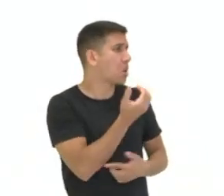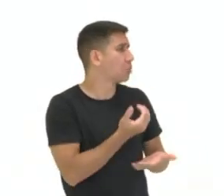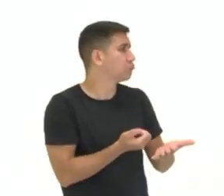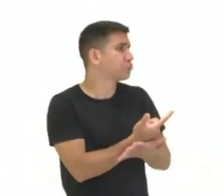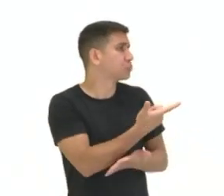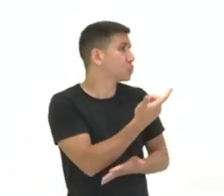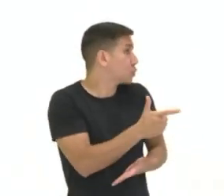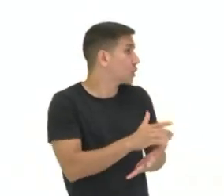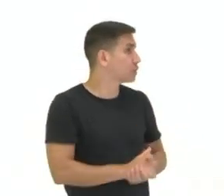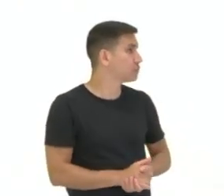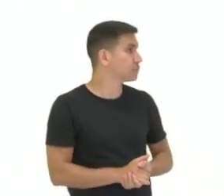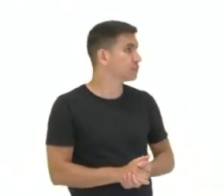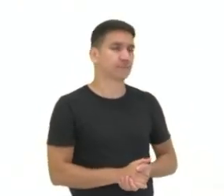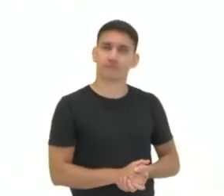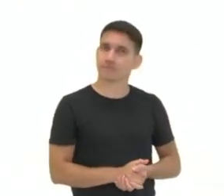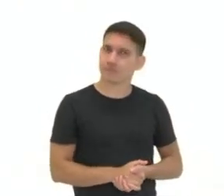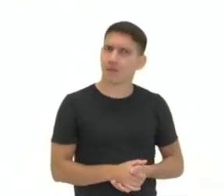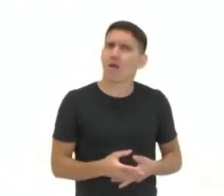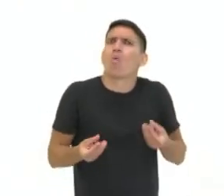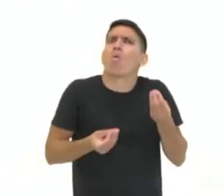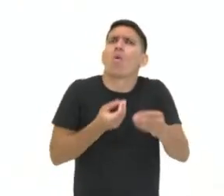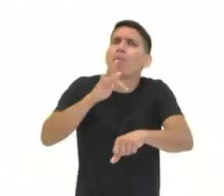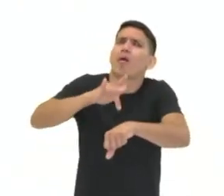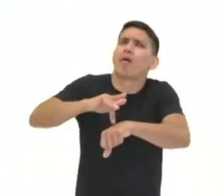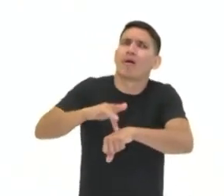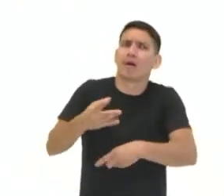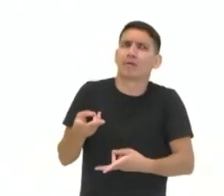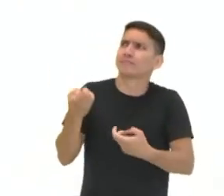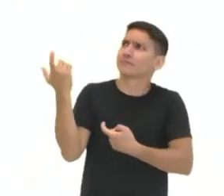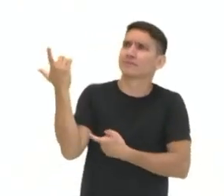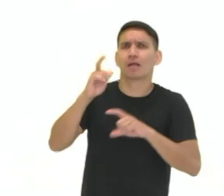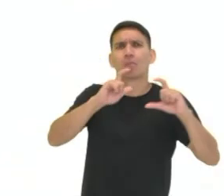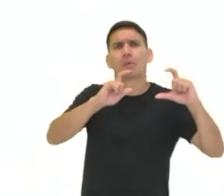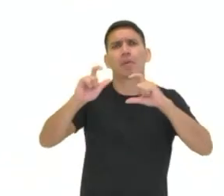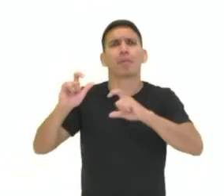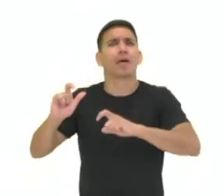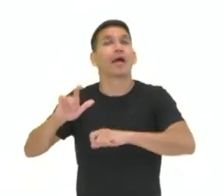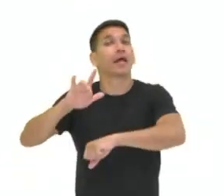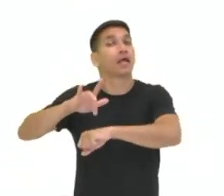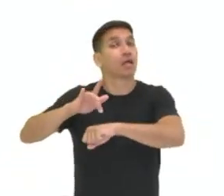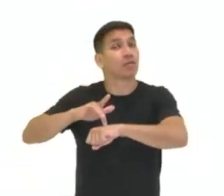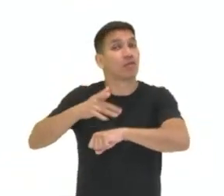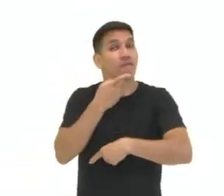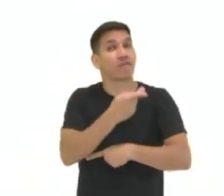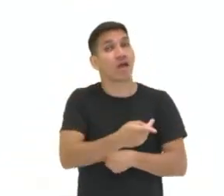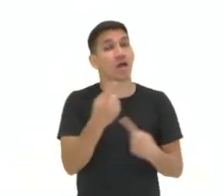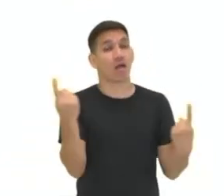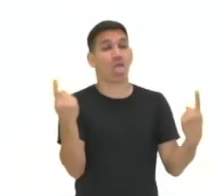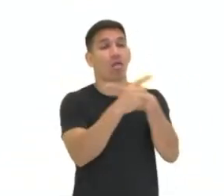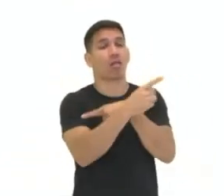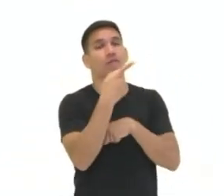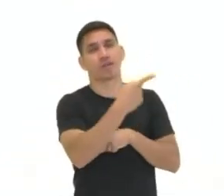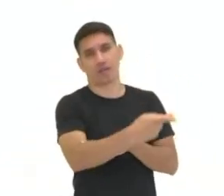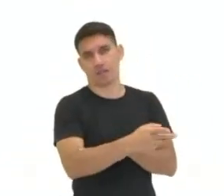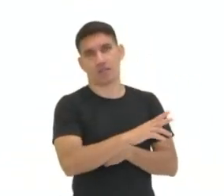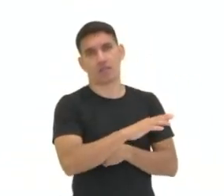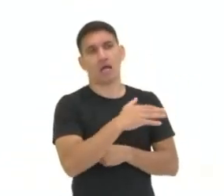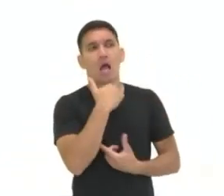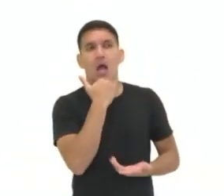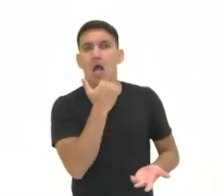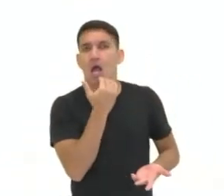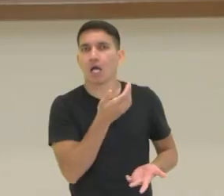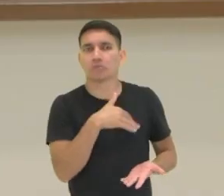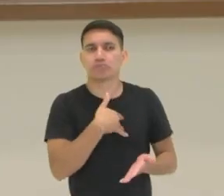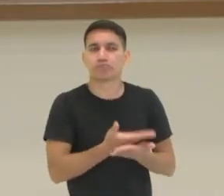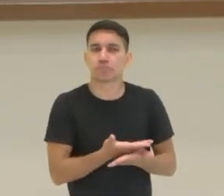tirinha? Vocês sabem que a ironia, ela consiste em afirmar o contrário daquilo que realmente se expressa, né?